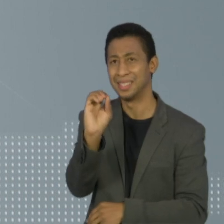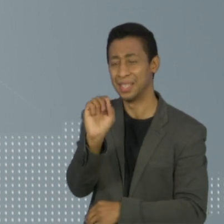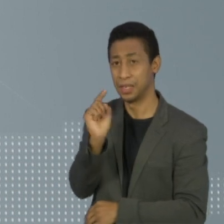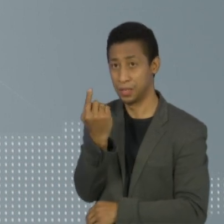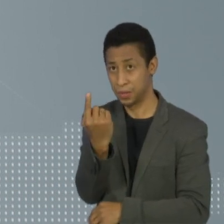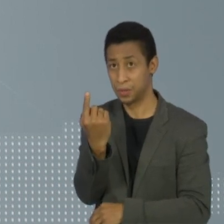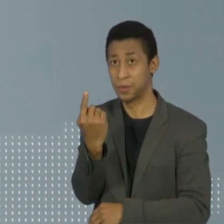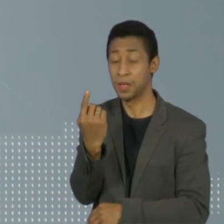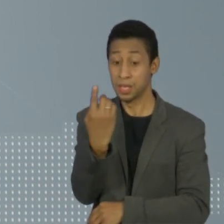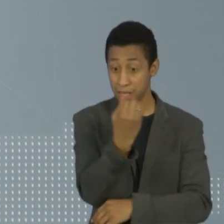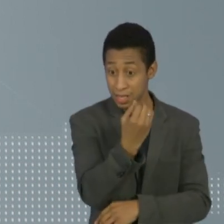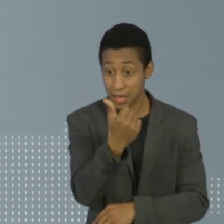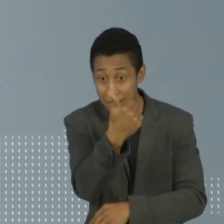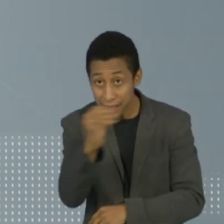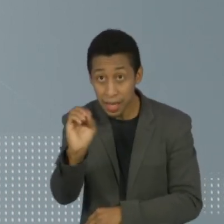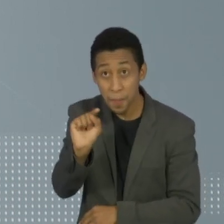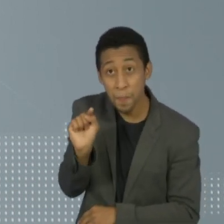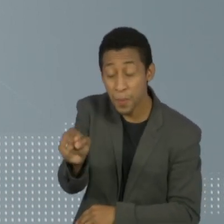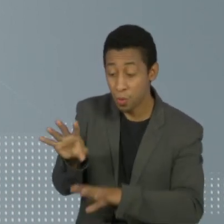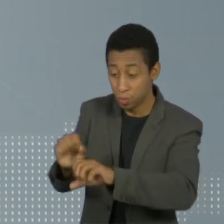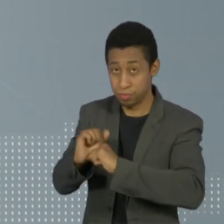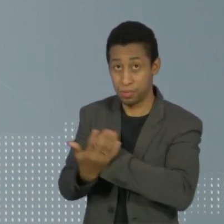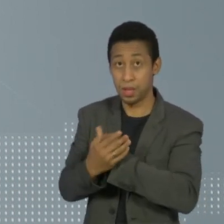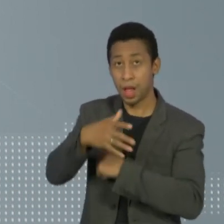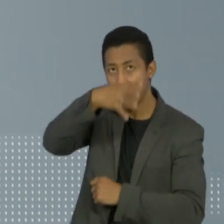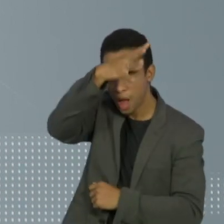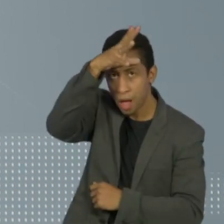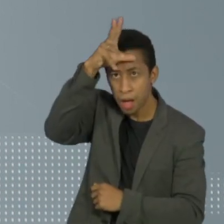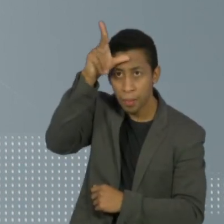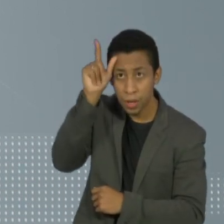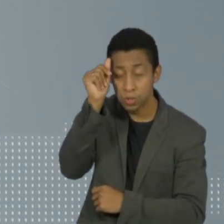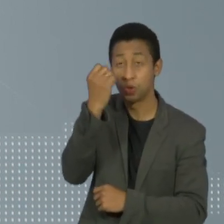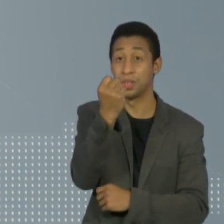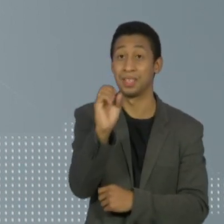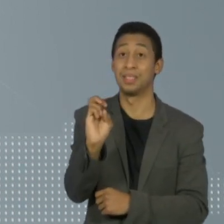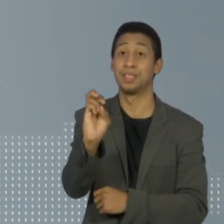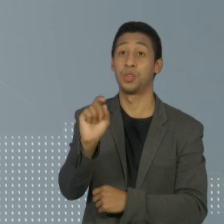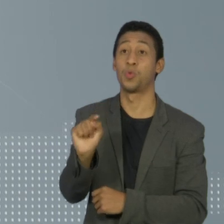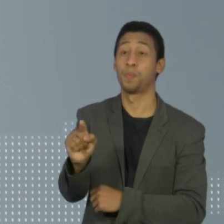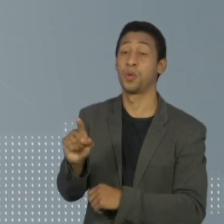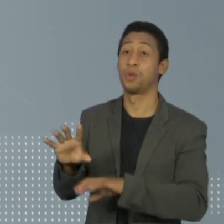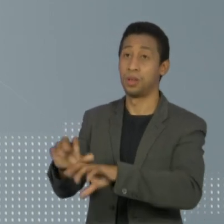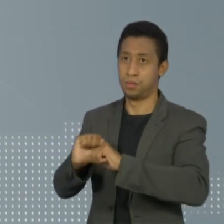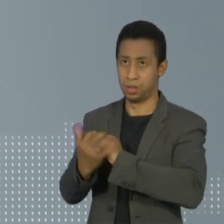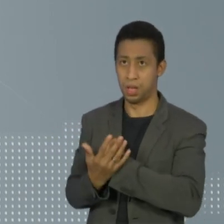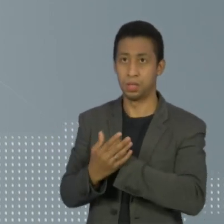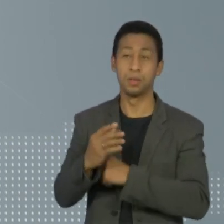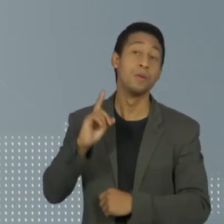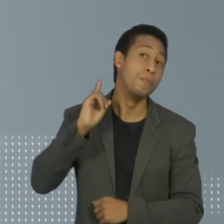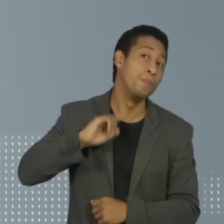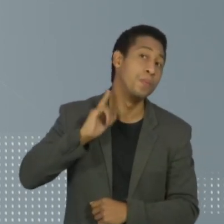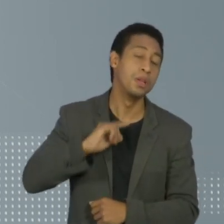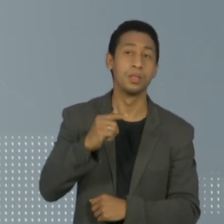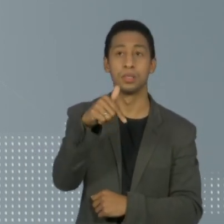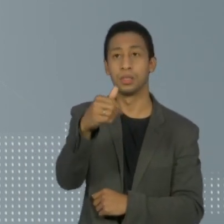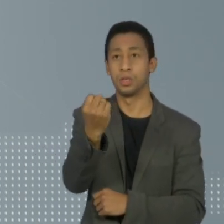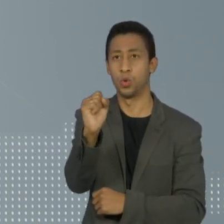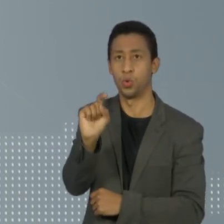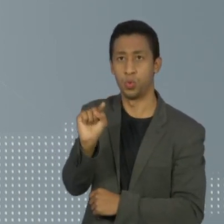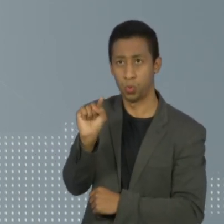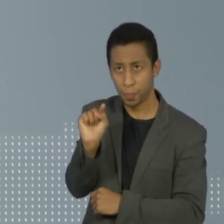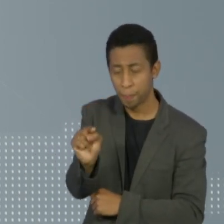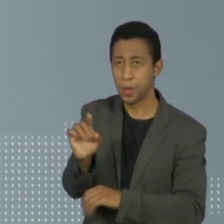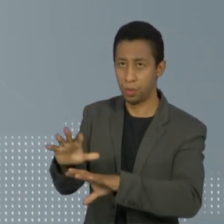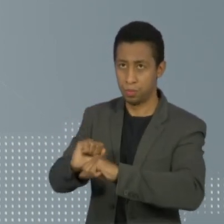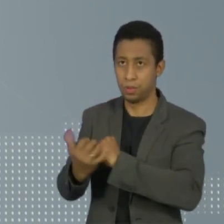dos 100 mil infectados. No Amazonas, são 85 mil casos. Em Minas Gerais, são 78 mil. O Distrito